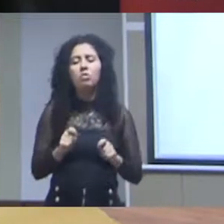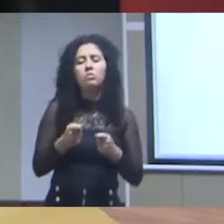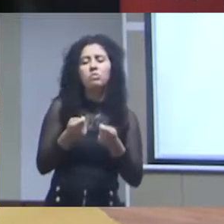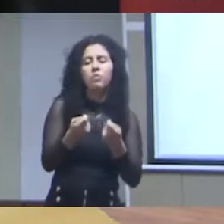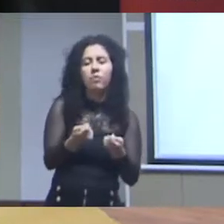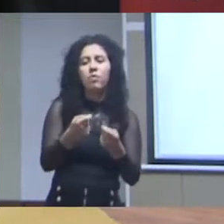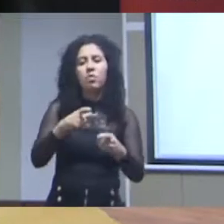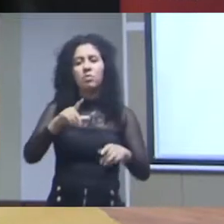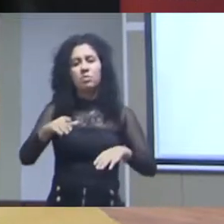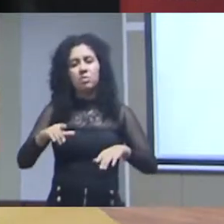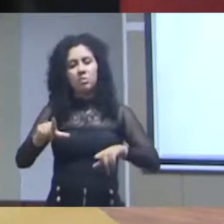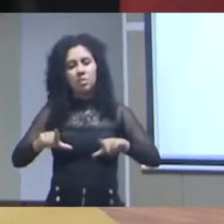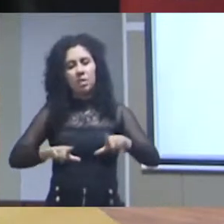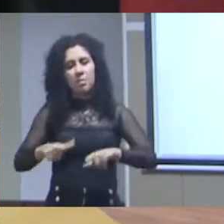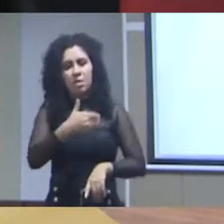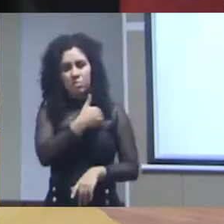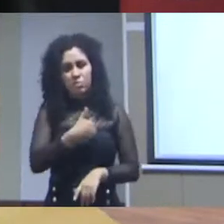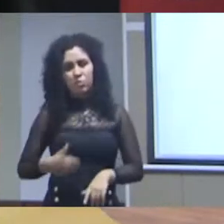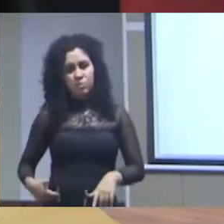de serviço público